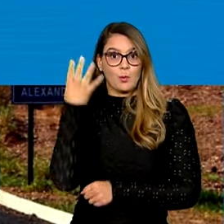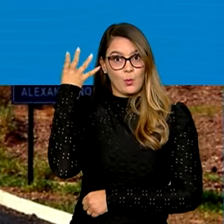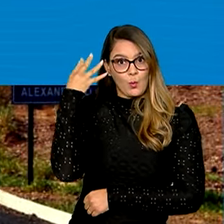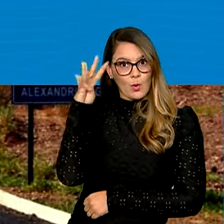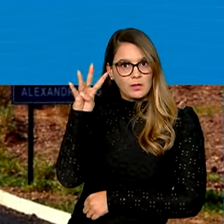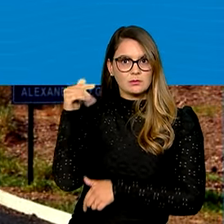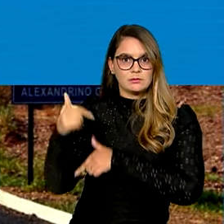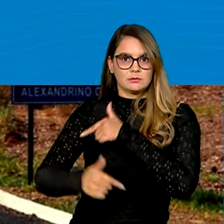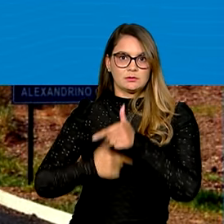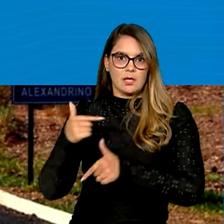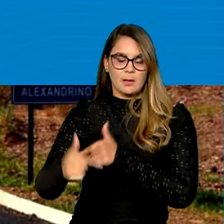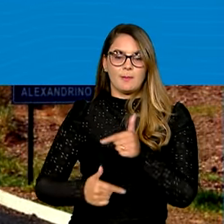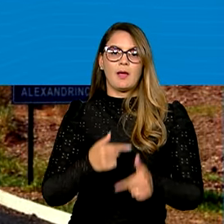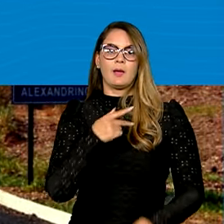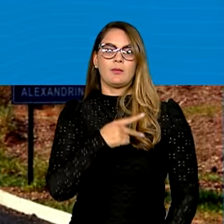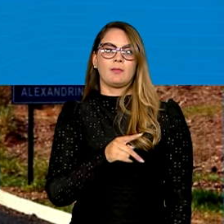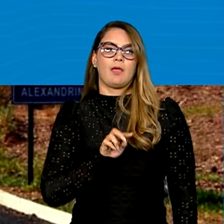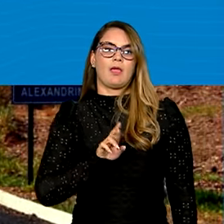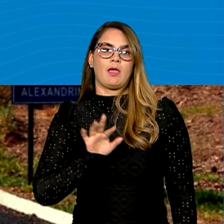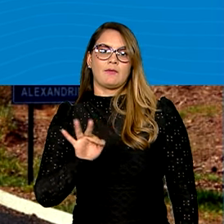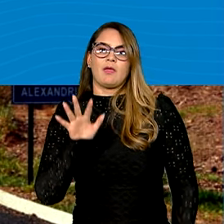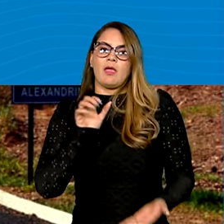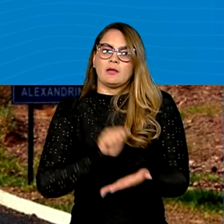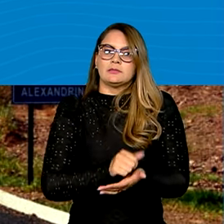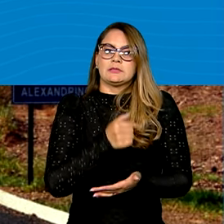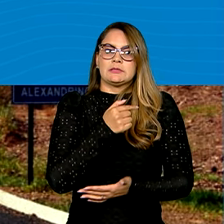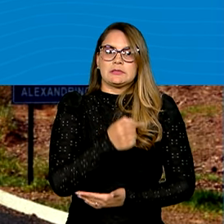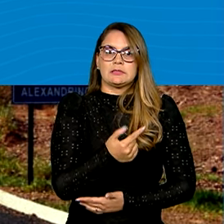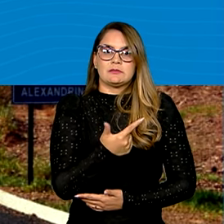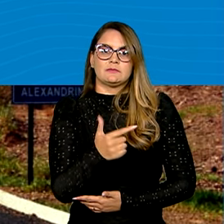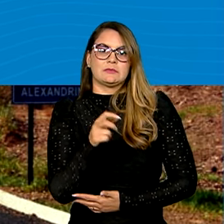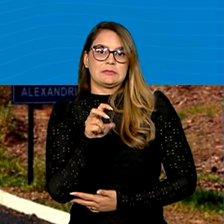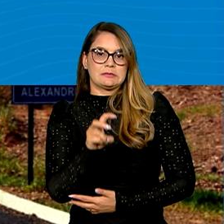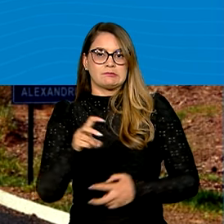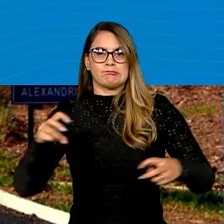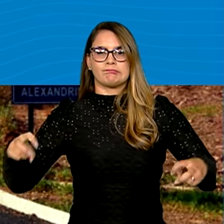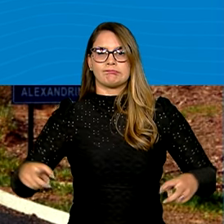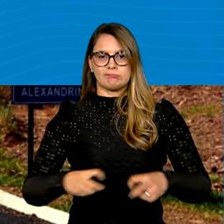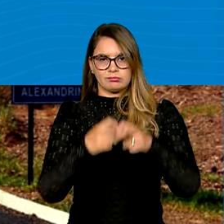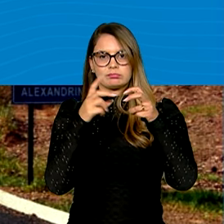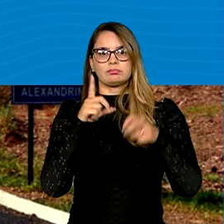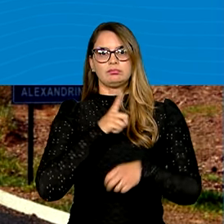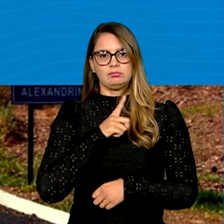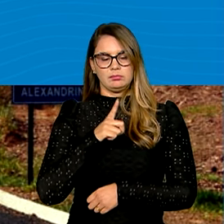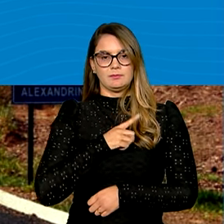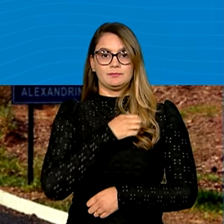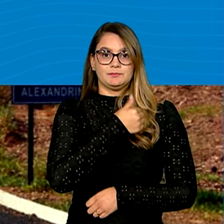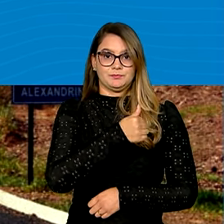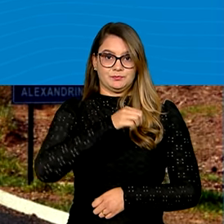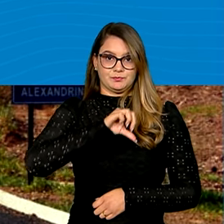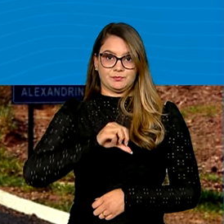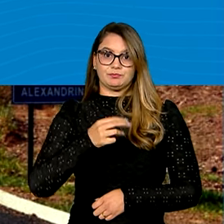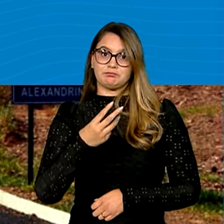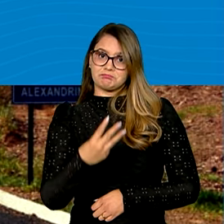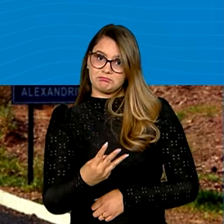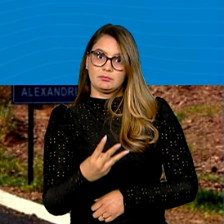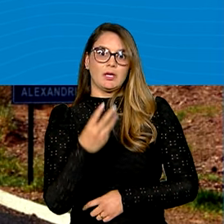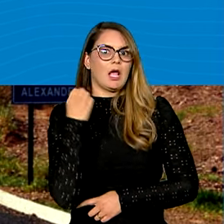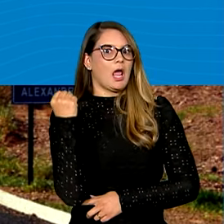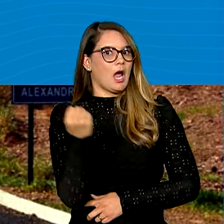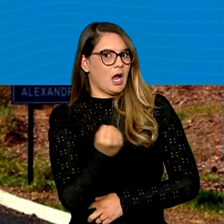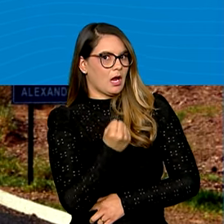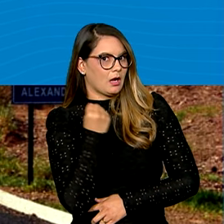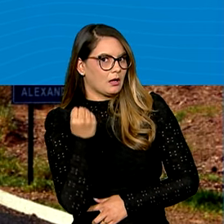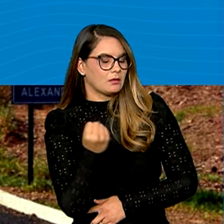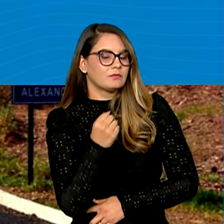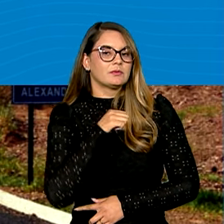de operação, a PRF registrou 725 acidentes, 193 considerados graves,